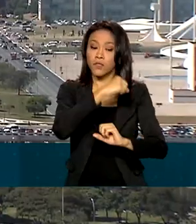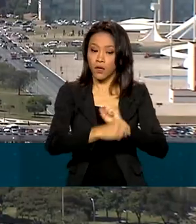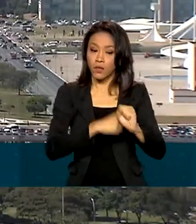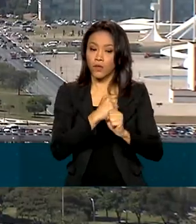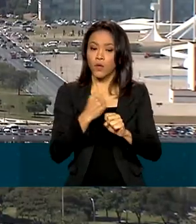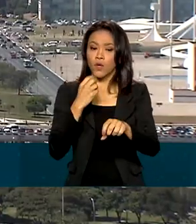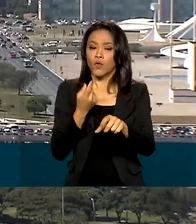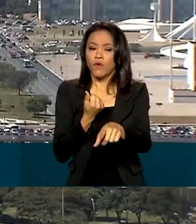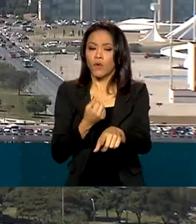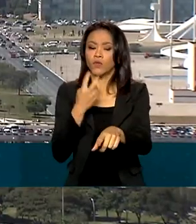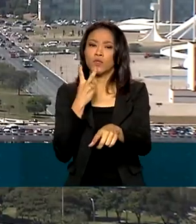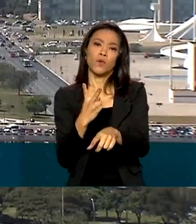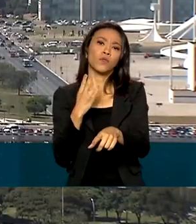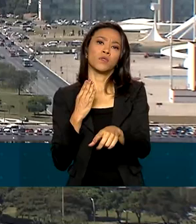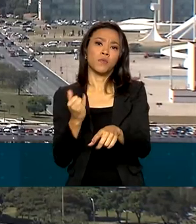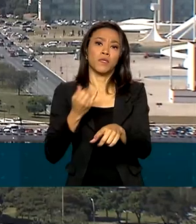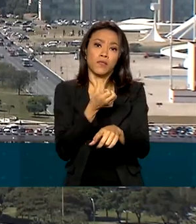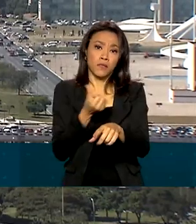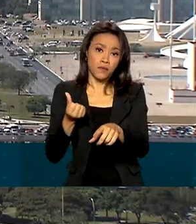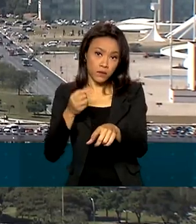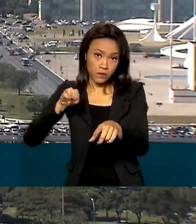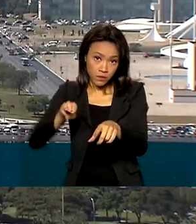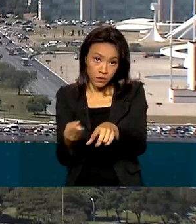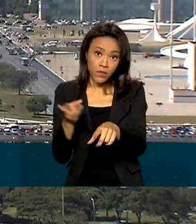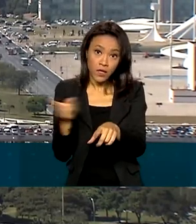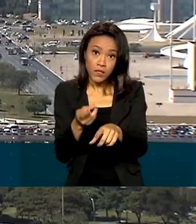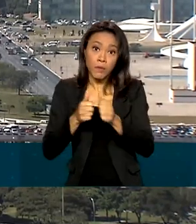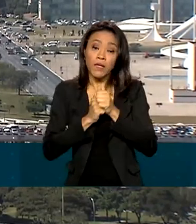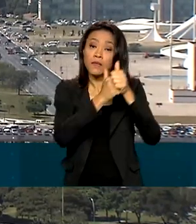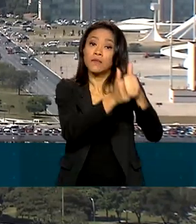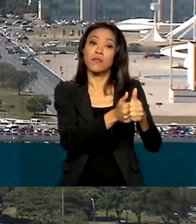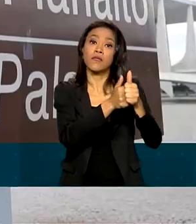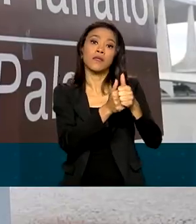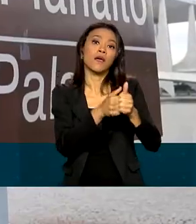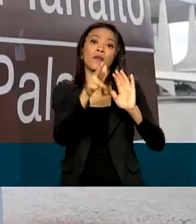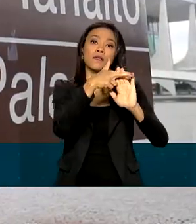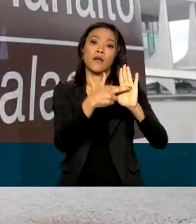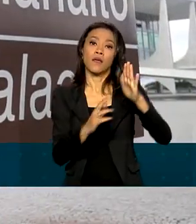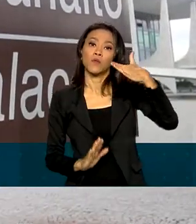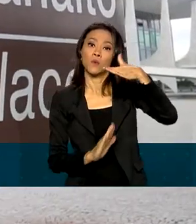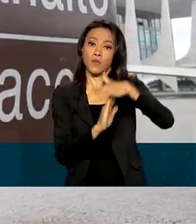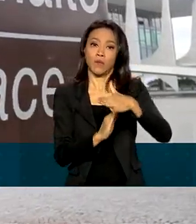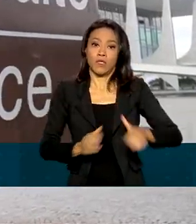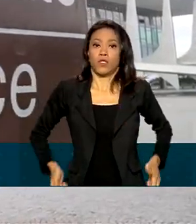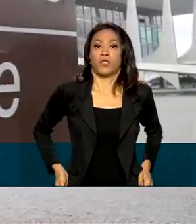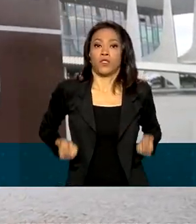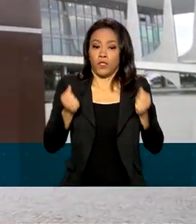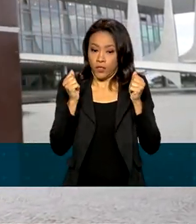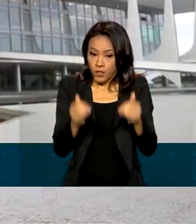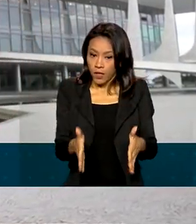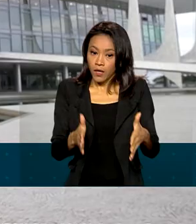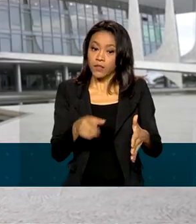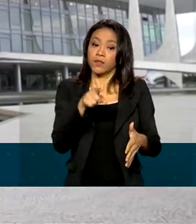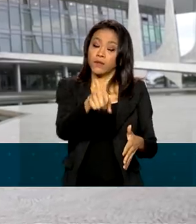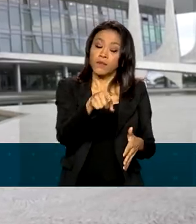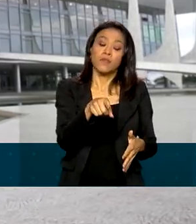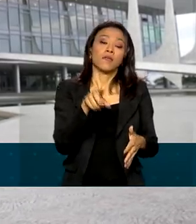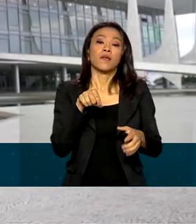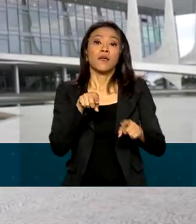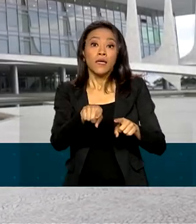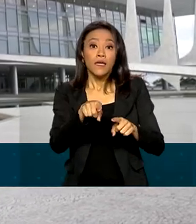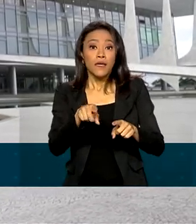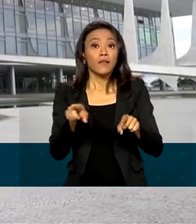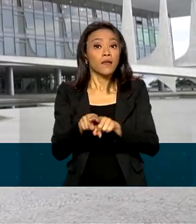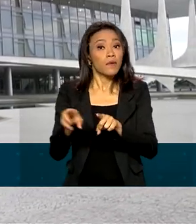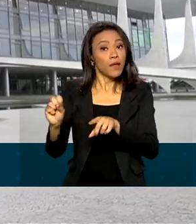R$ 2,6 bilhões para o cumprimento do teto de gastos, regra que atrela o crescimento das despesas à